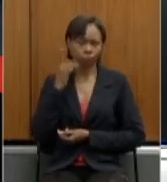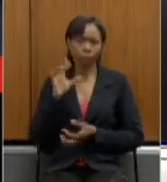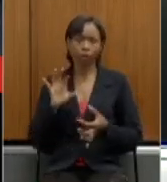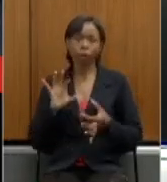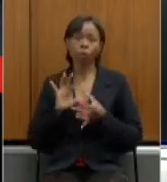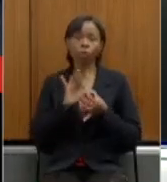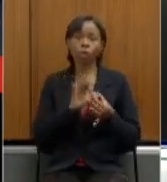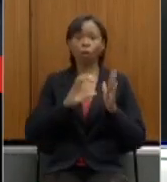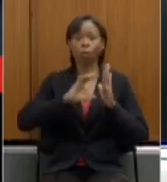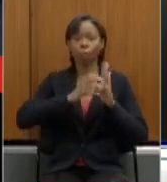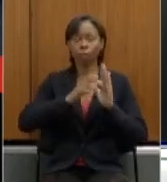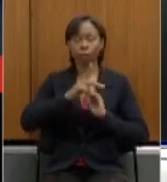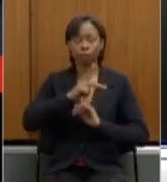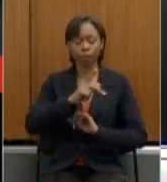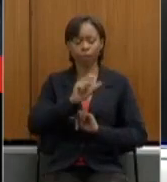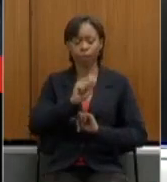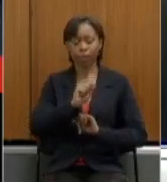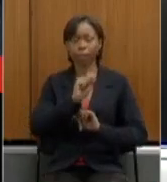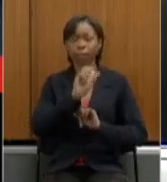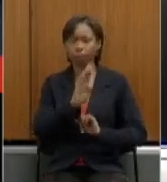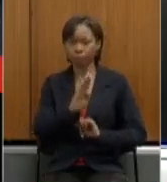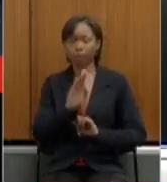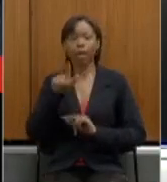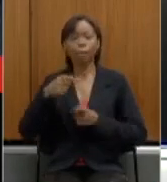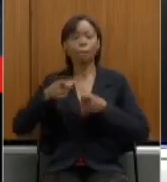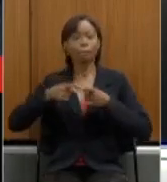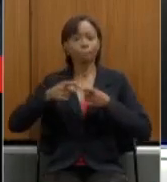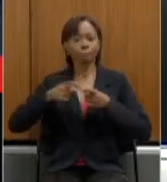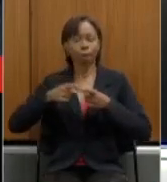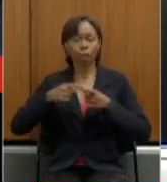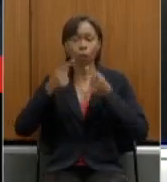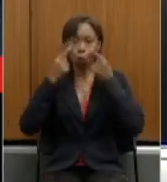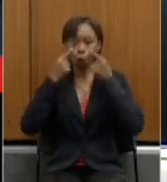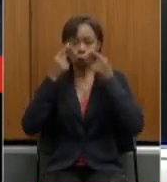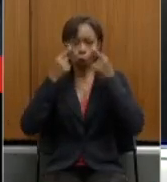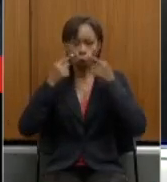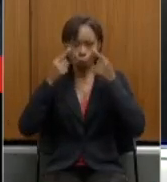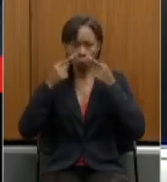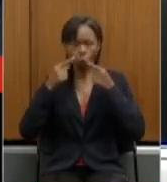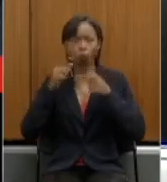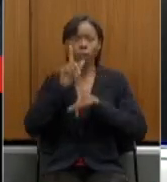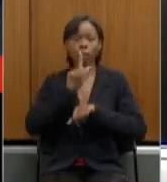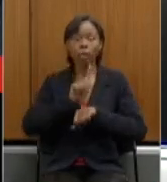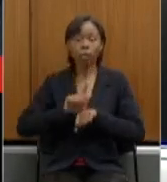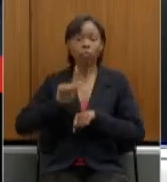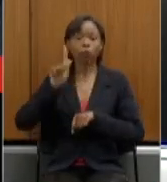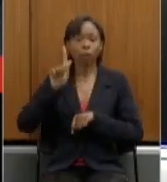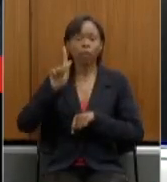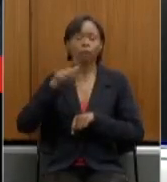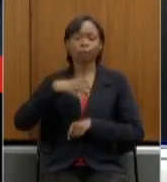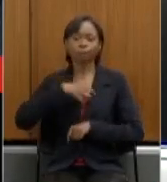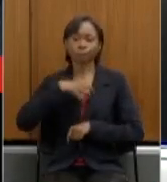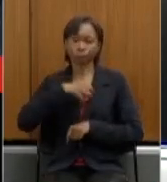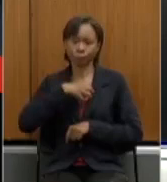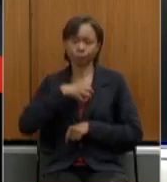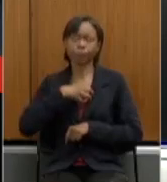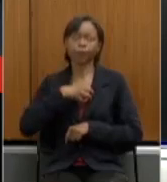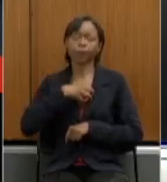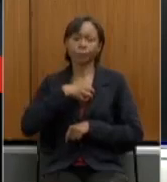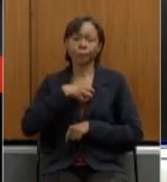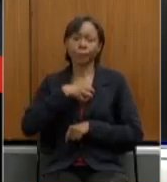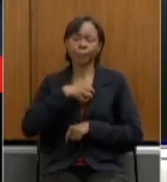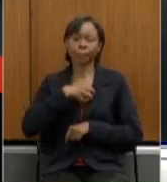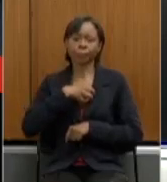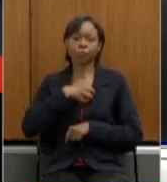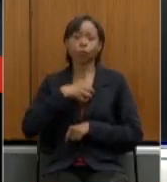PSB, médica oftalmologista, graduada na Universidade Federal da Bahia com especialização em oftalmologia no